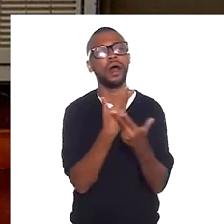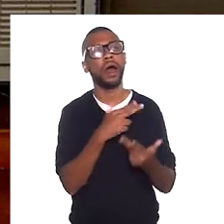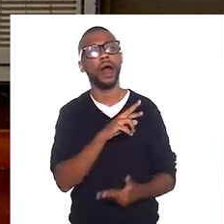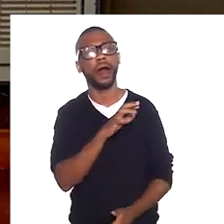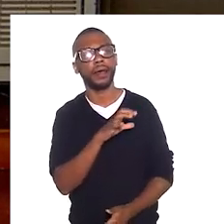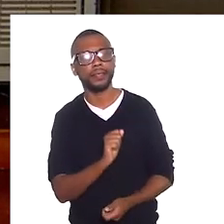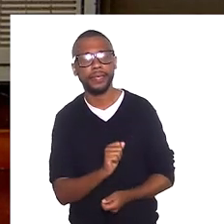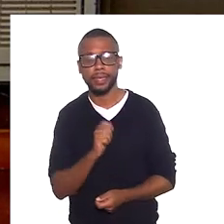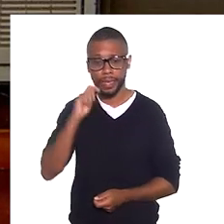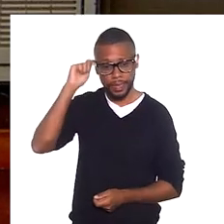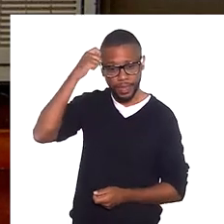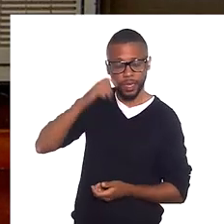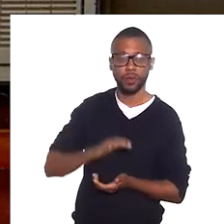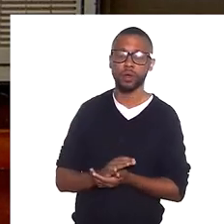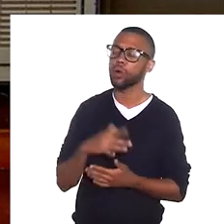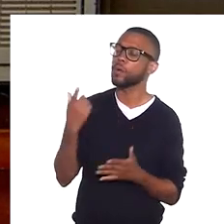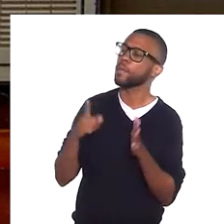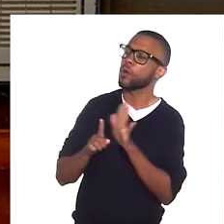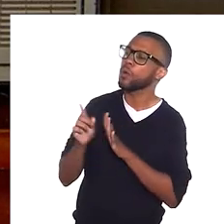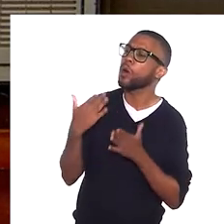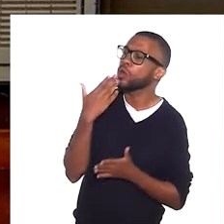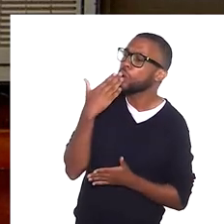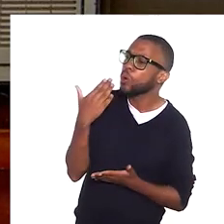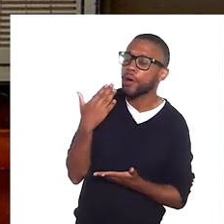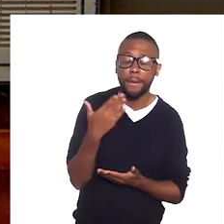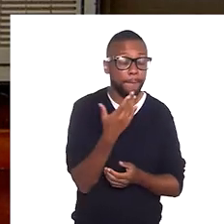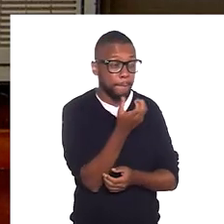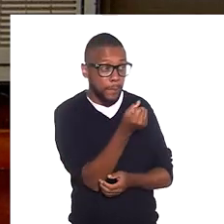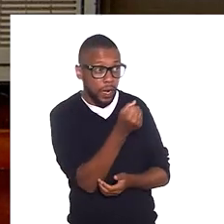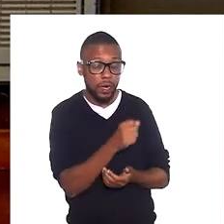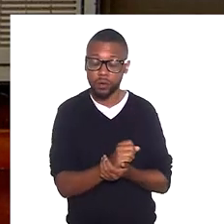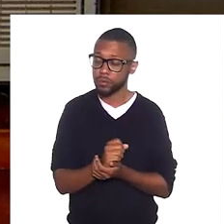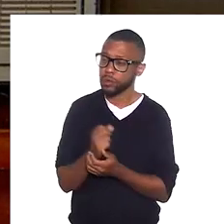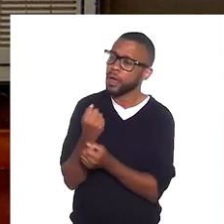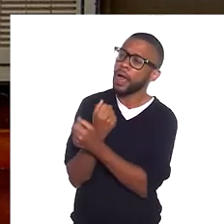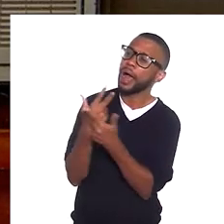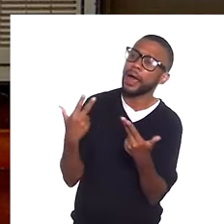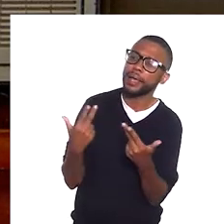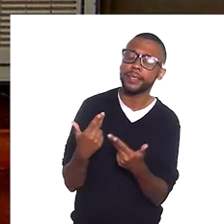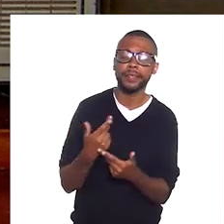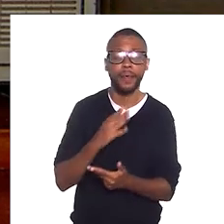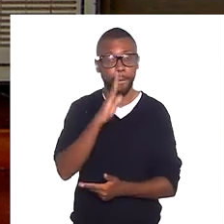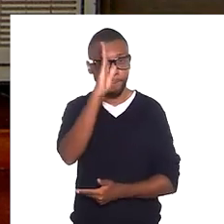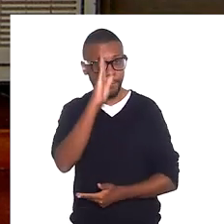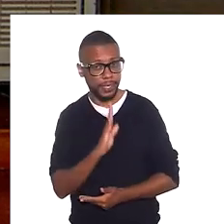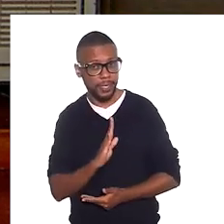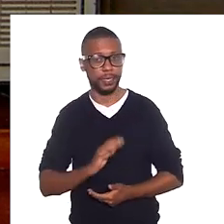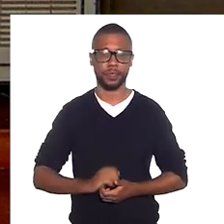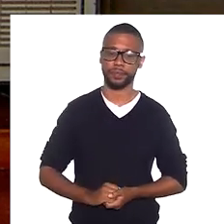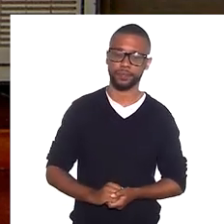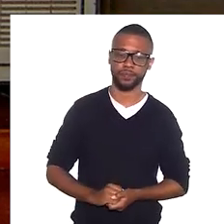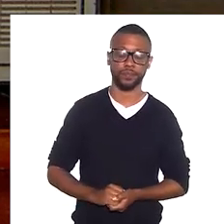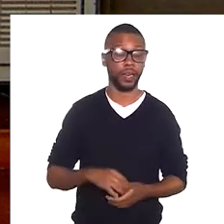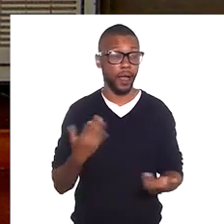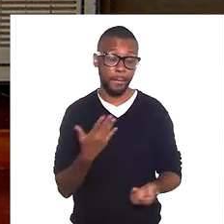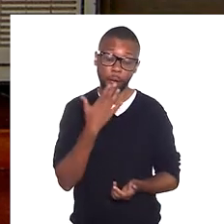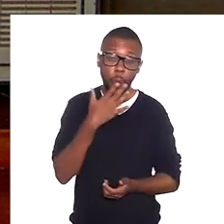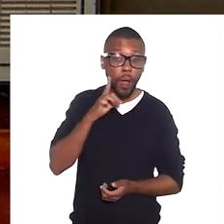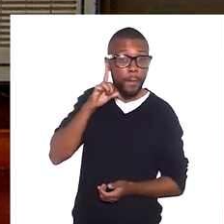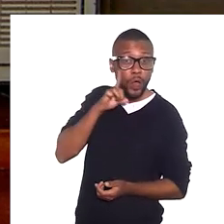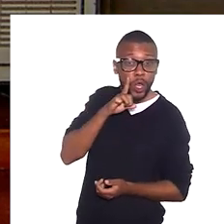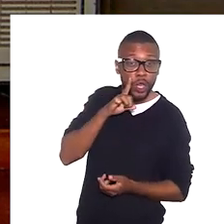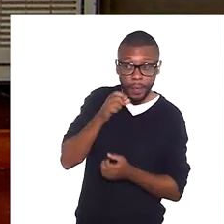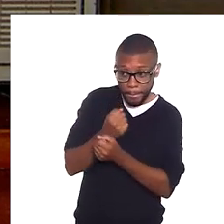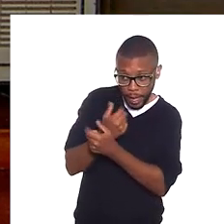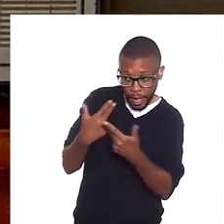sua raça? Negra. Qual é a sua cor? Branca. Qual é a sua raça? Brasileira. A minha cor é